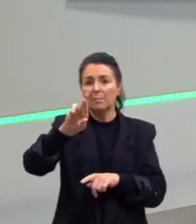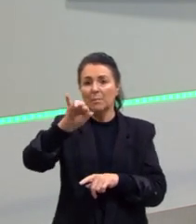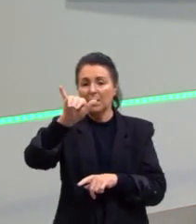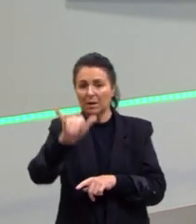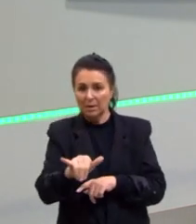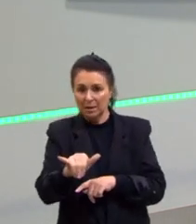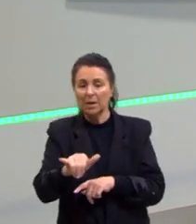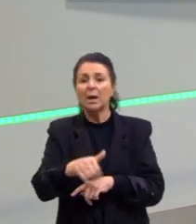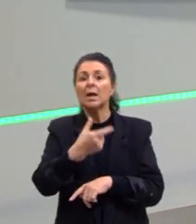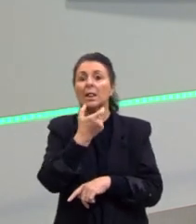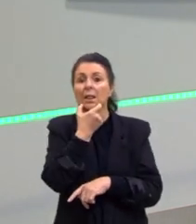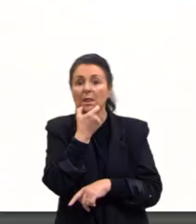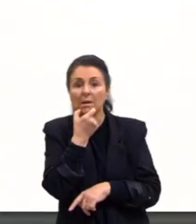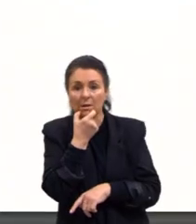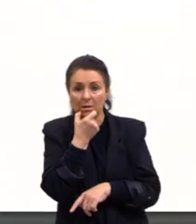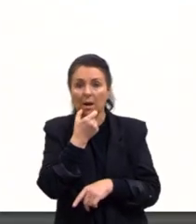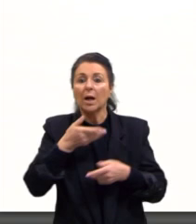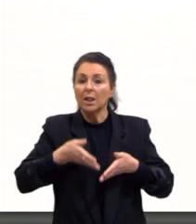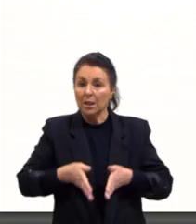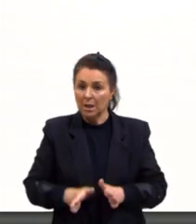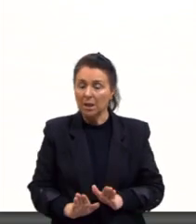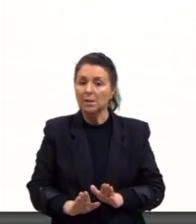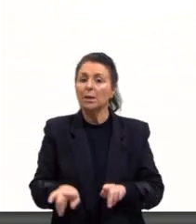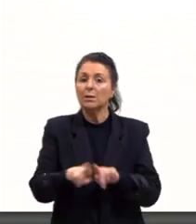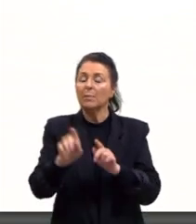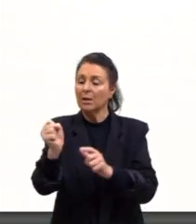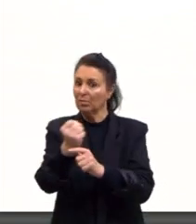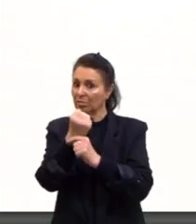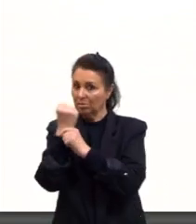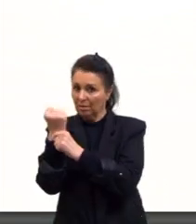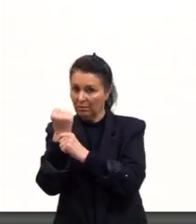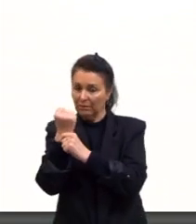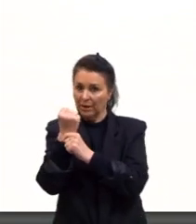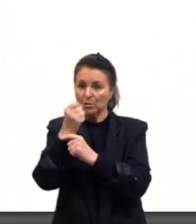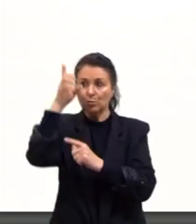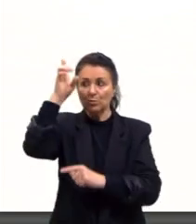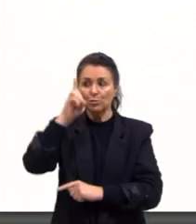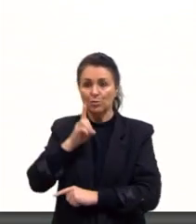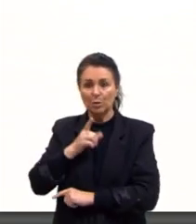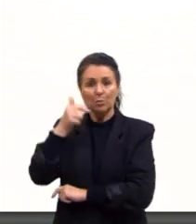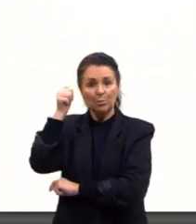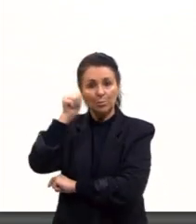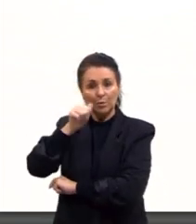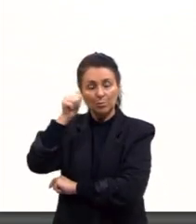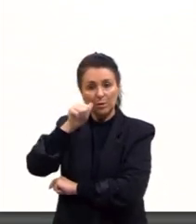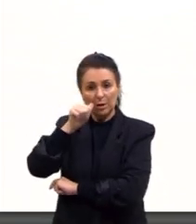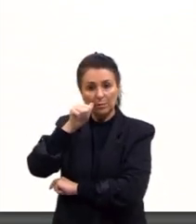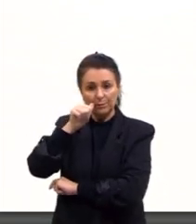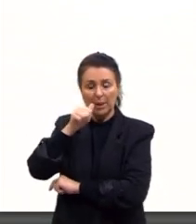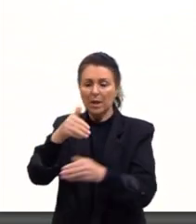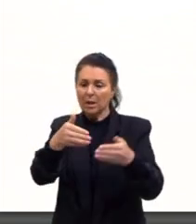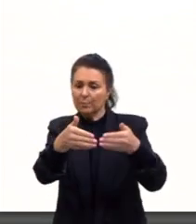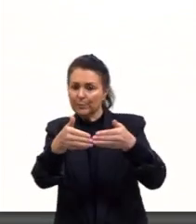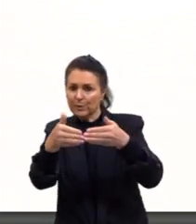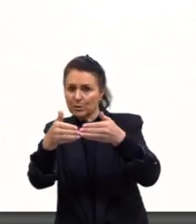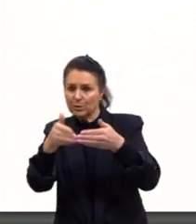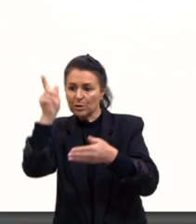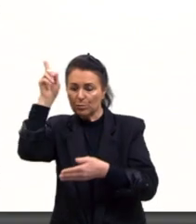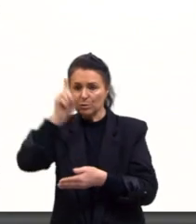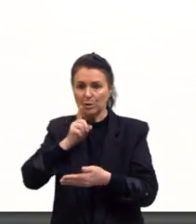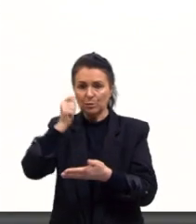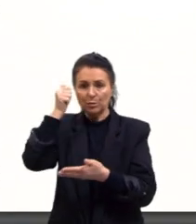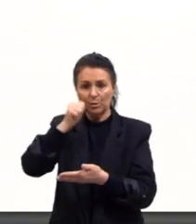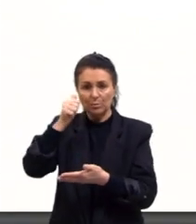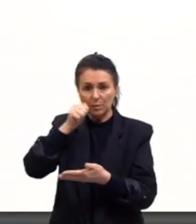é uma britânica que também vai defender esses direitos para as mulheres, na sua reivindicação dos direitos das mulheres.